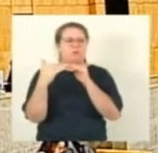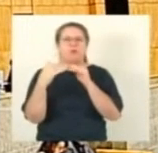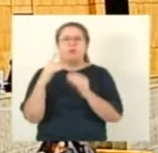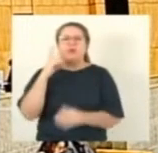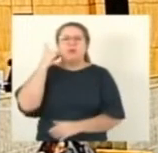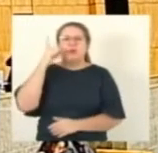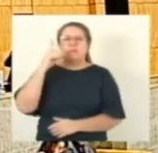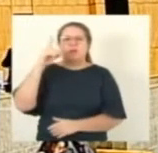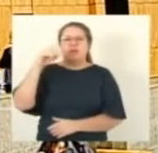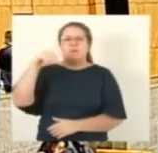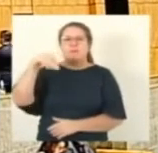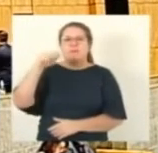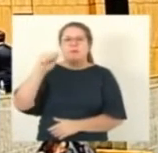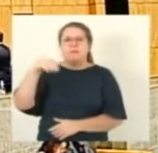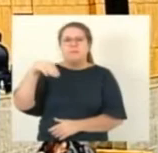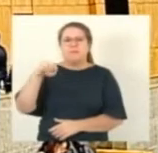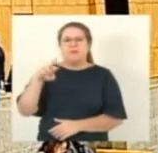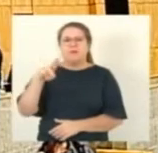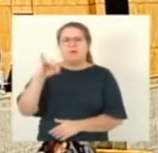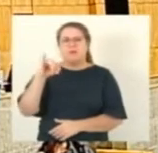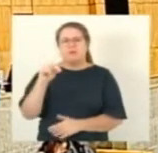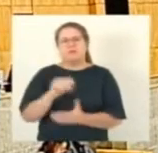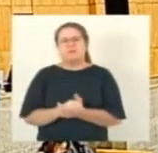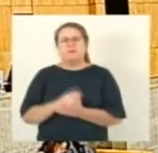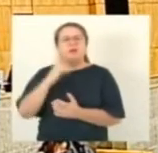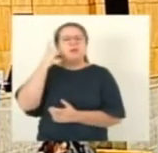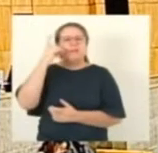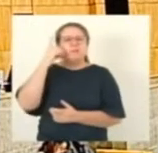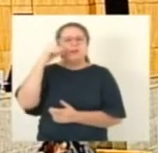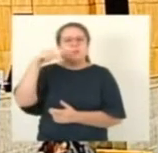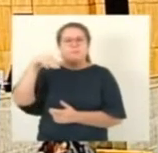doutor Emílio deputado Marcos Garcia como vota